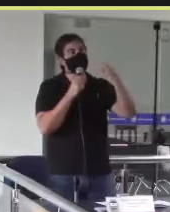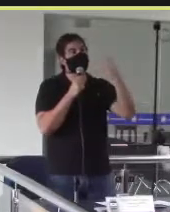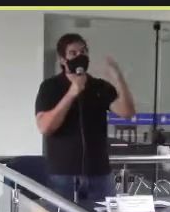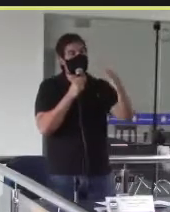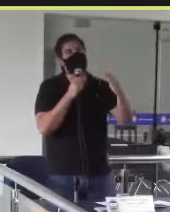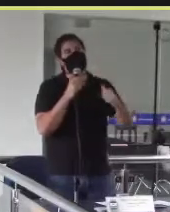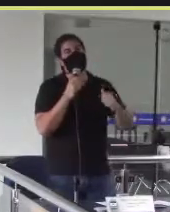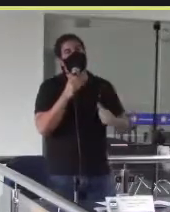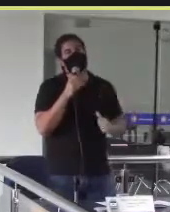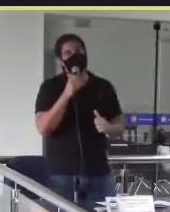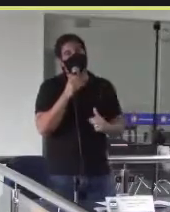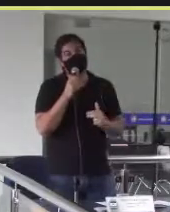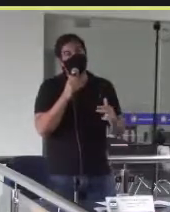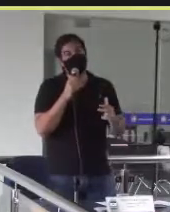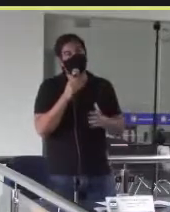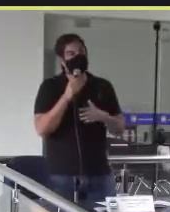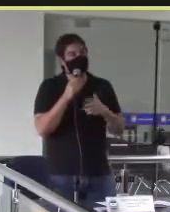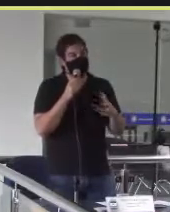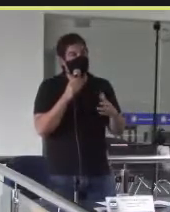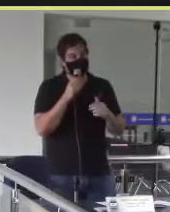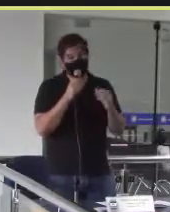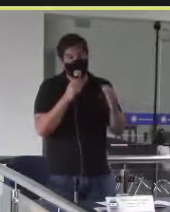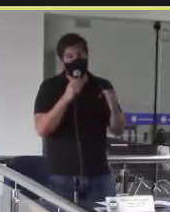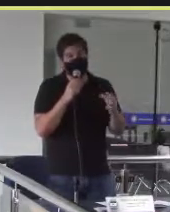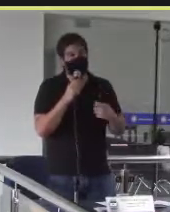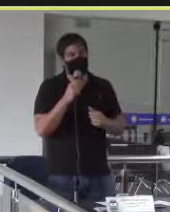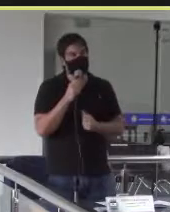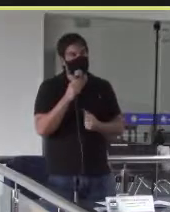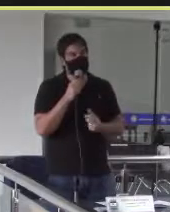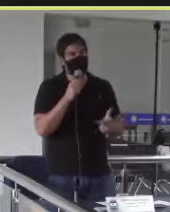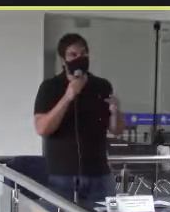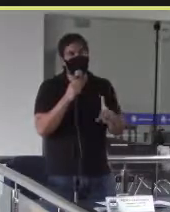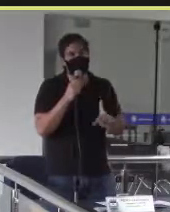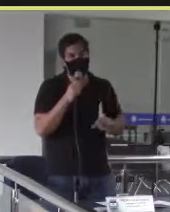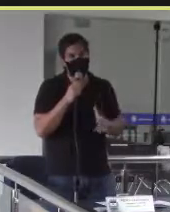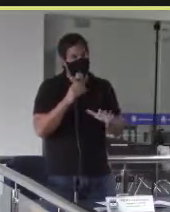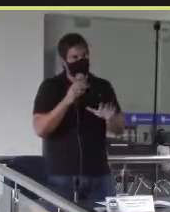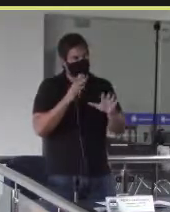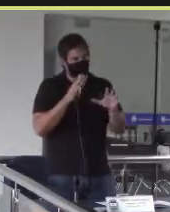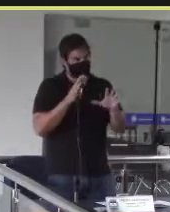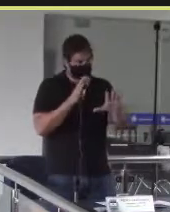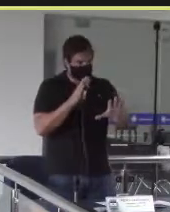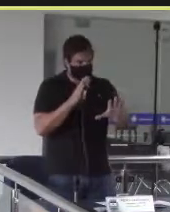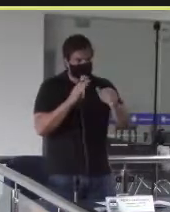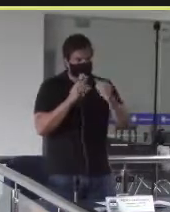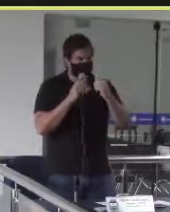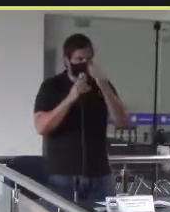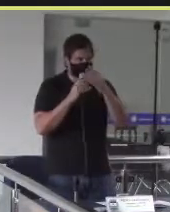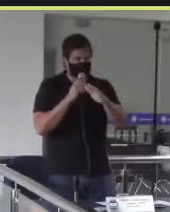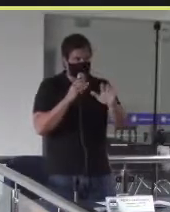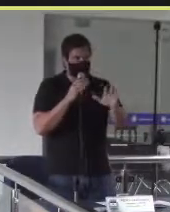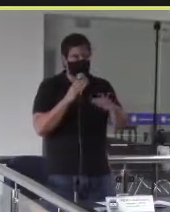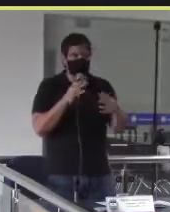chegar lá, que seria aí de um ginásio poliesportivo para a FEUC, não tão grande quanto